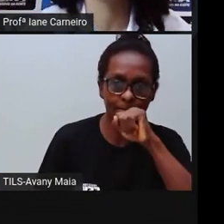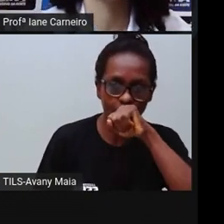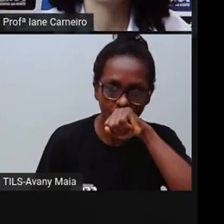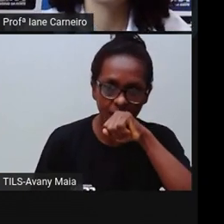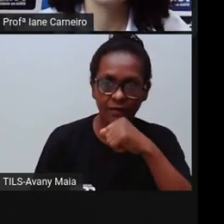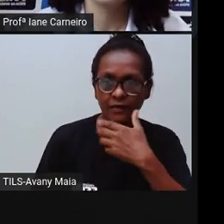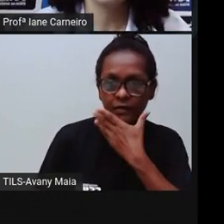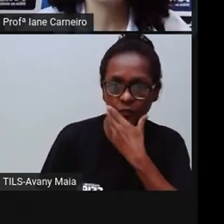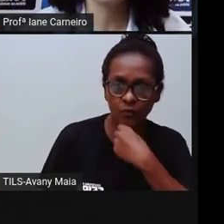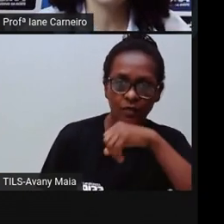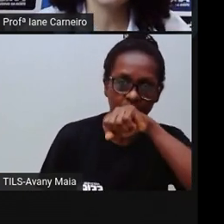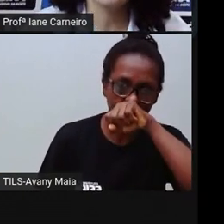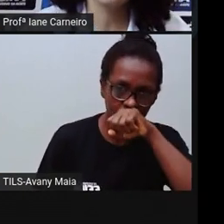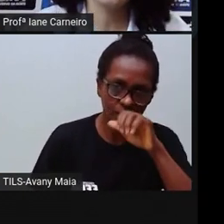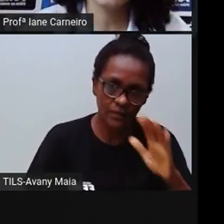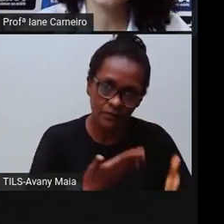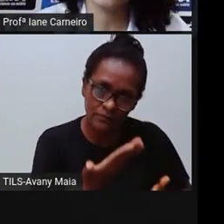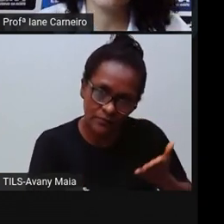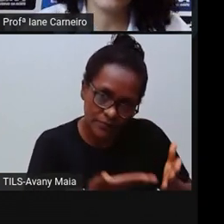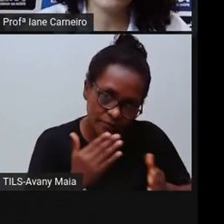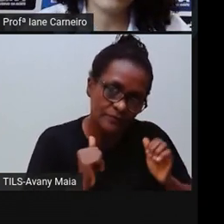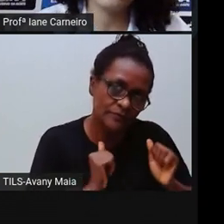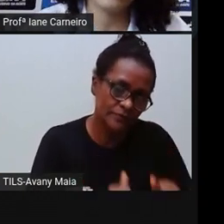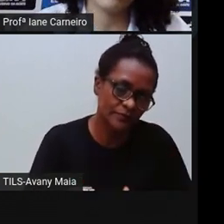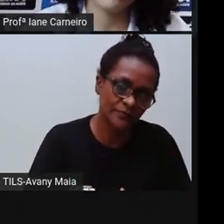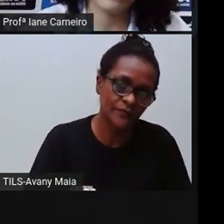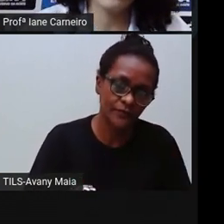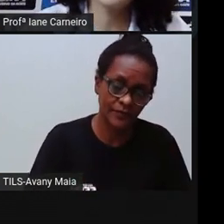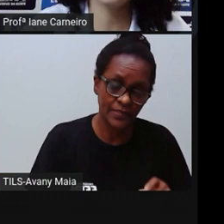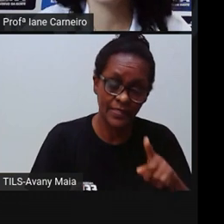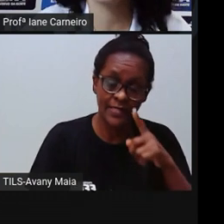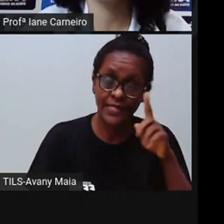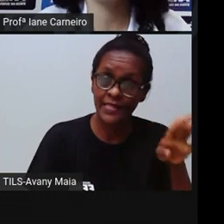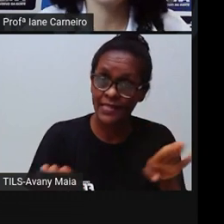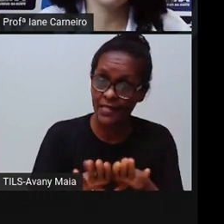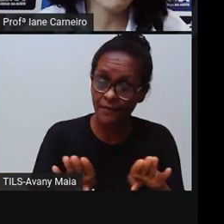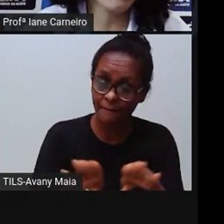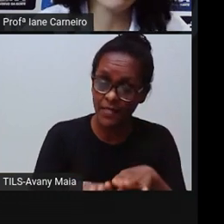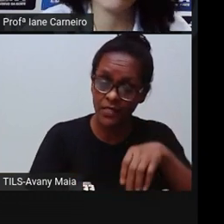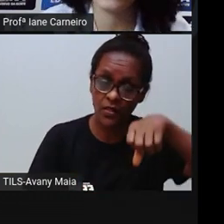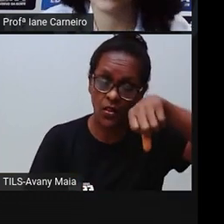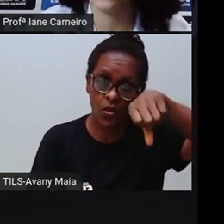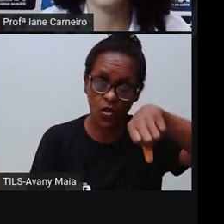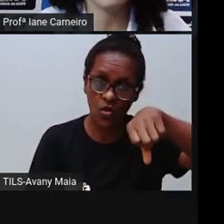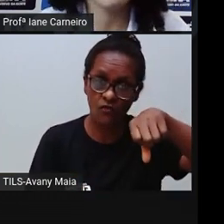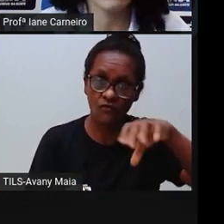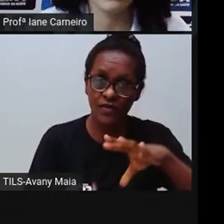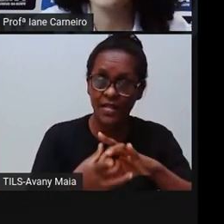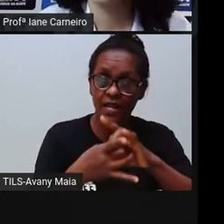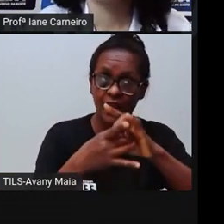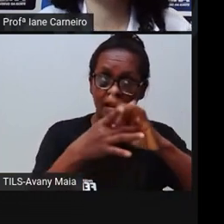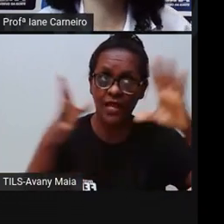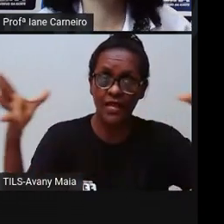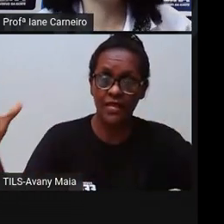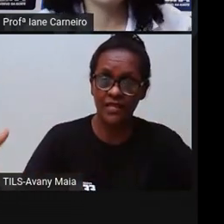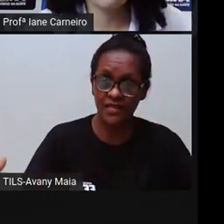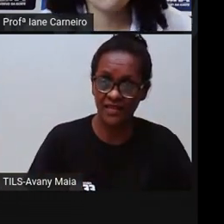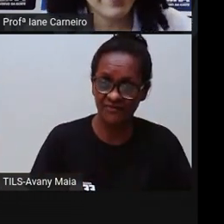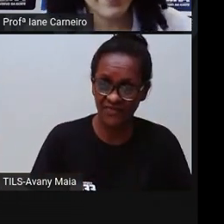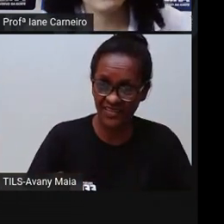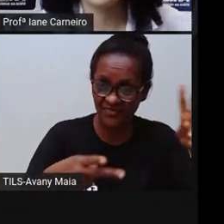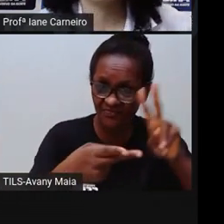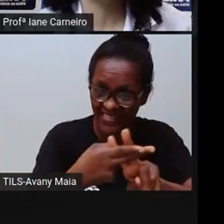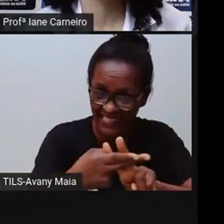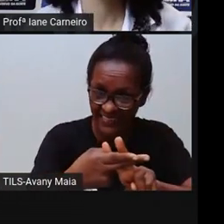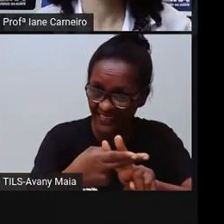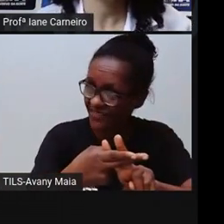dessa criança. E também, direito à liberdade, né? Então, a criança não pode ficar presa, né? Dentro de